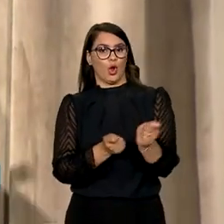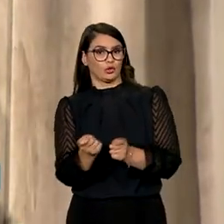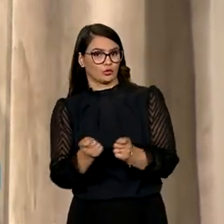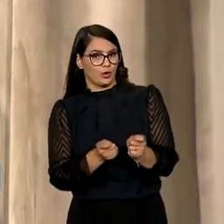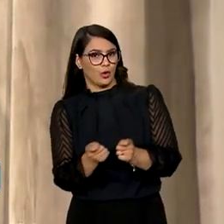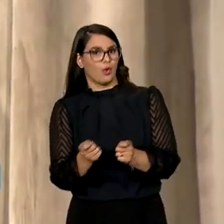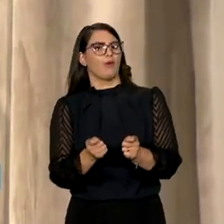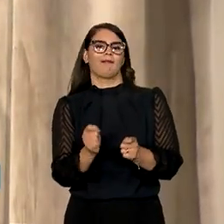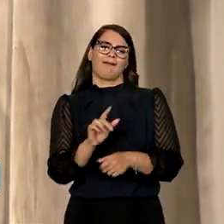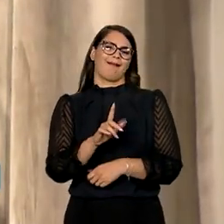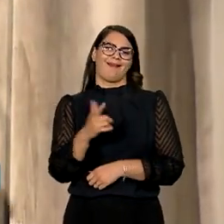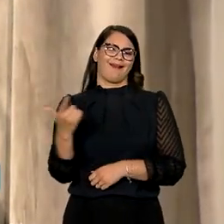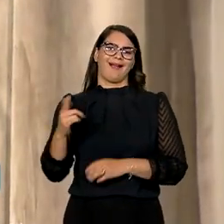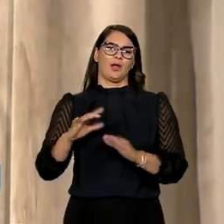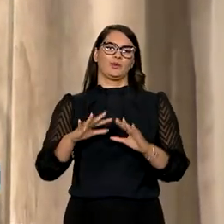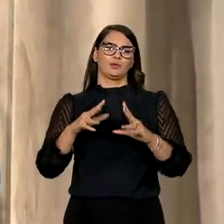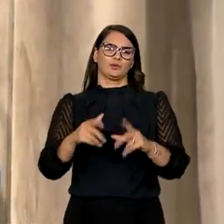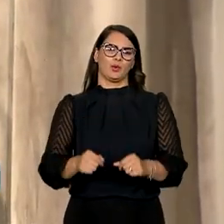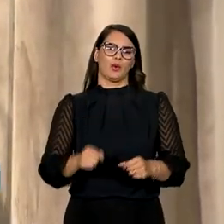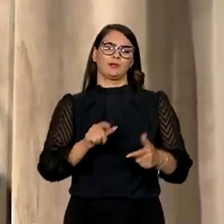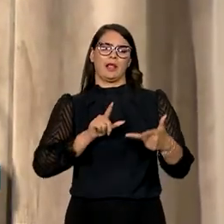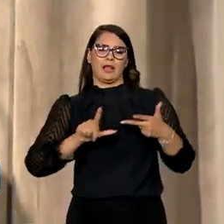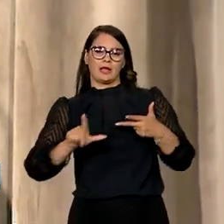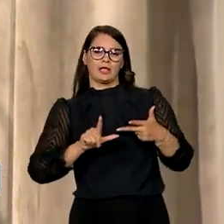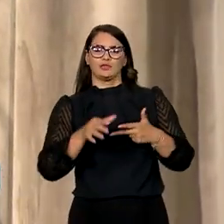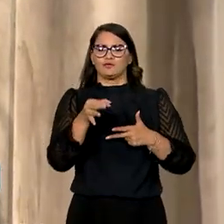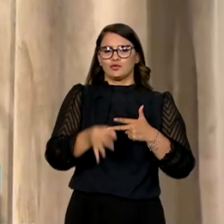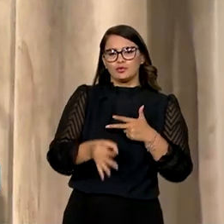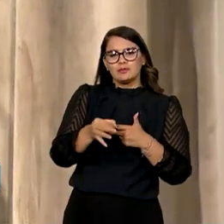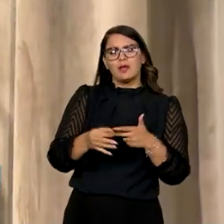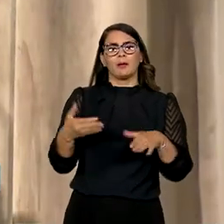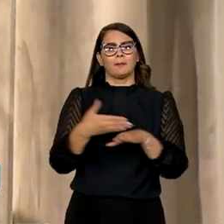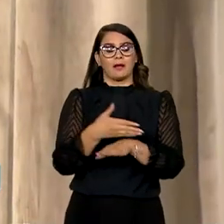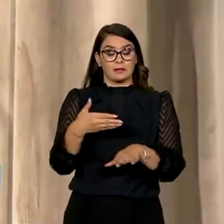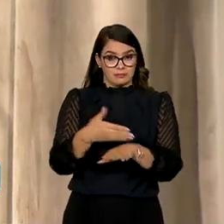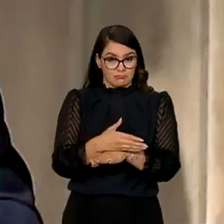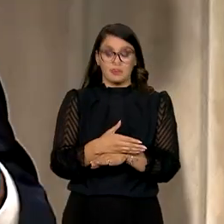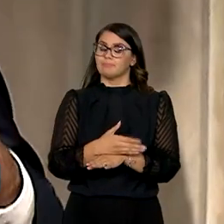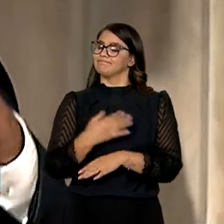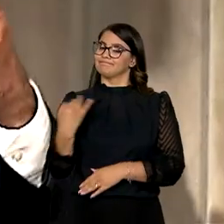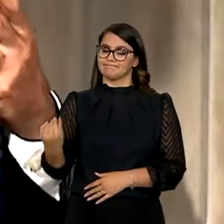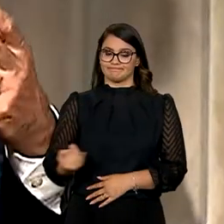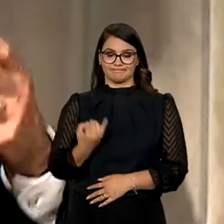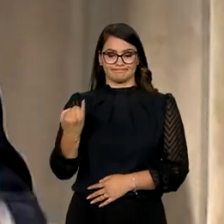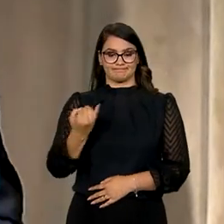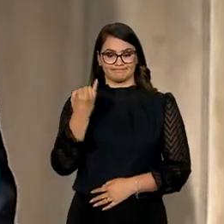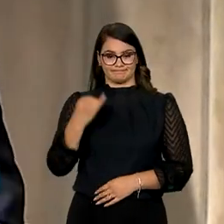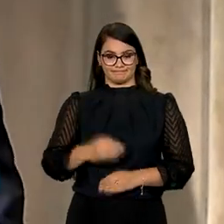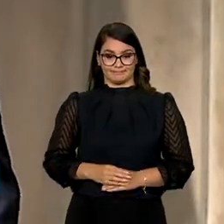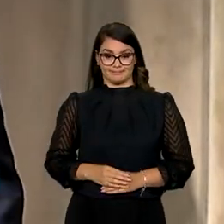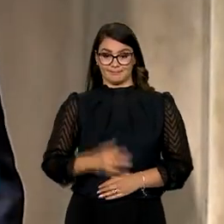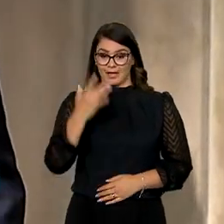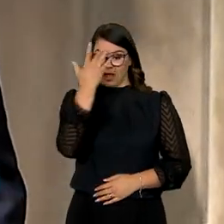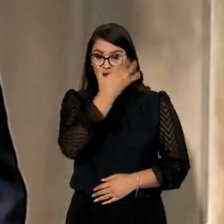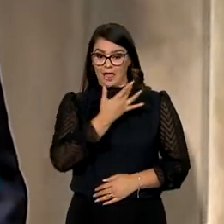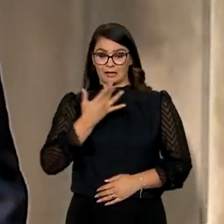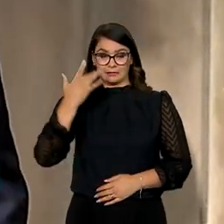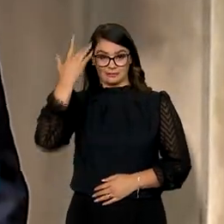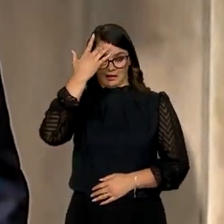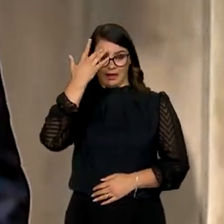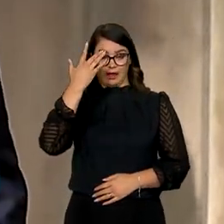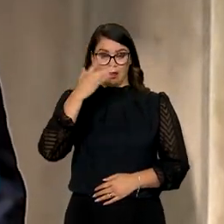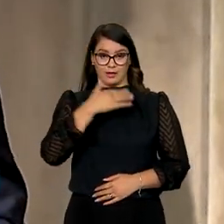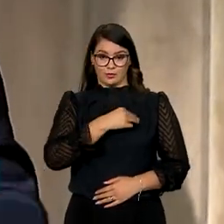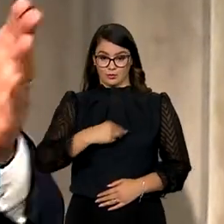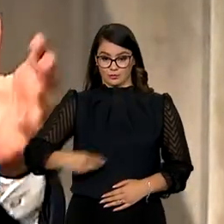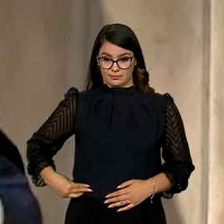e obviamente também todos os legislativos, judiciário, todos participando dessa iniciativa é essencial. Fernando Haddad, ministro da Fazenda,